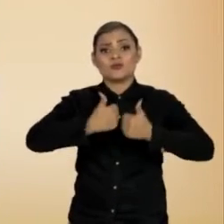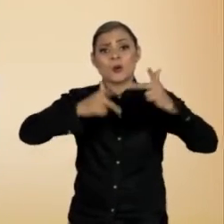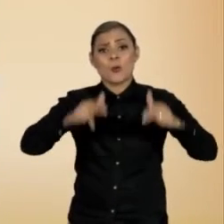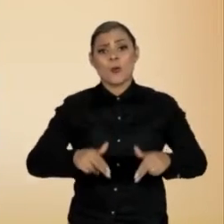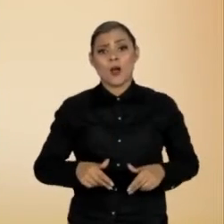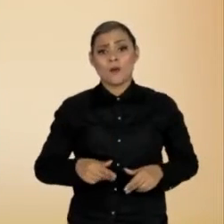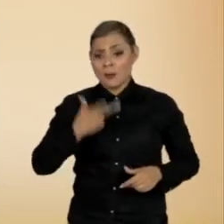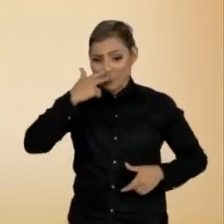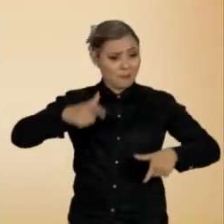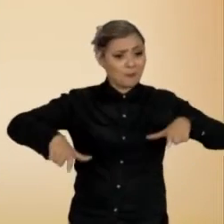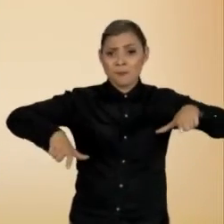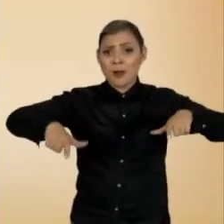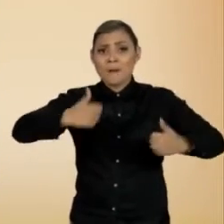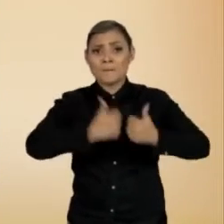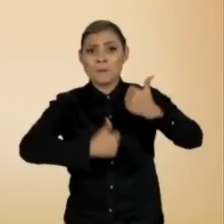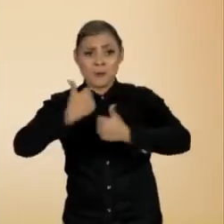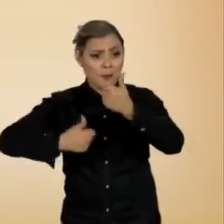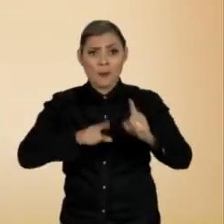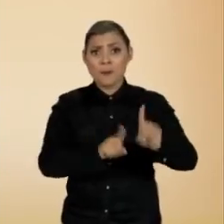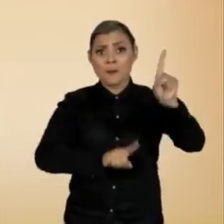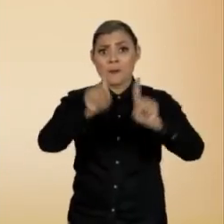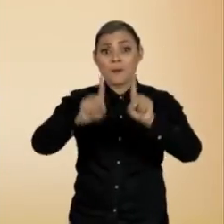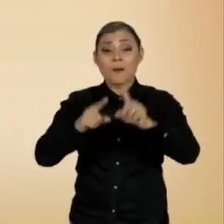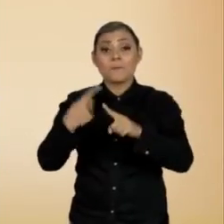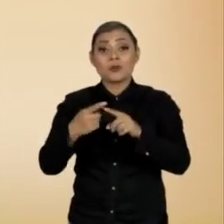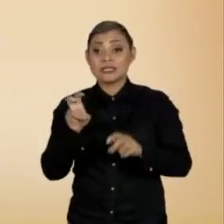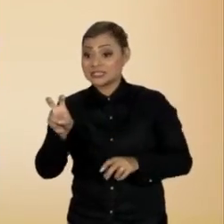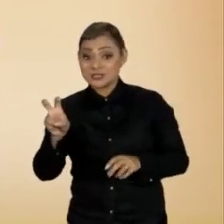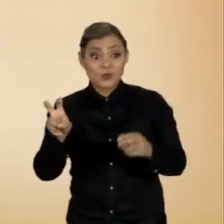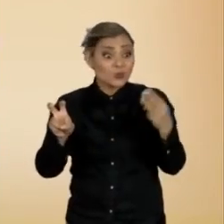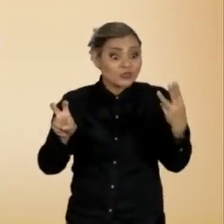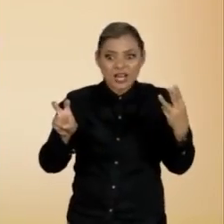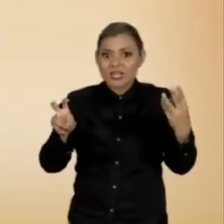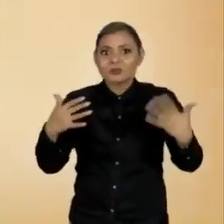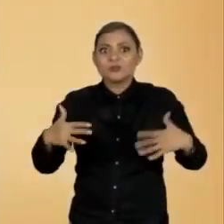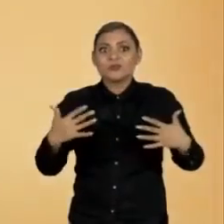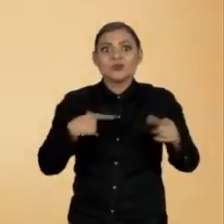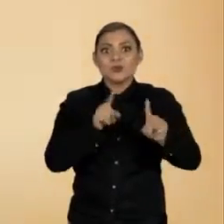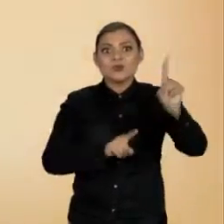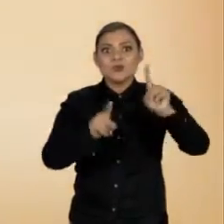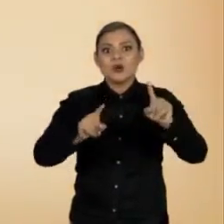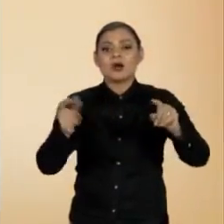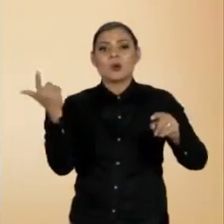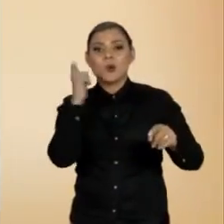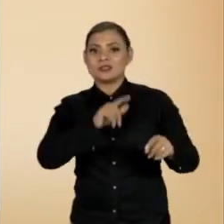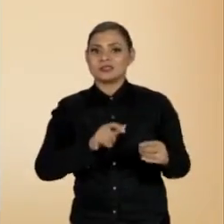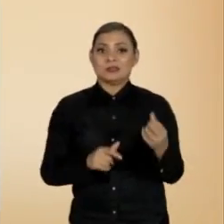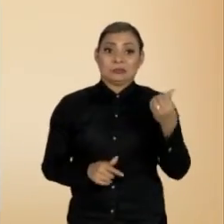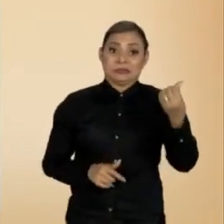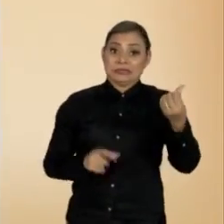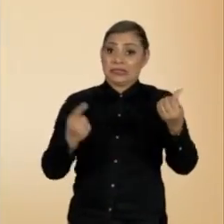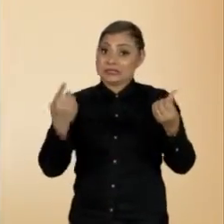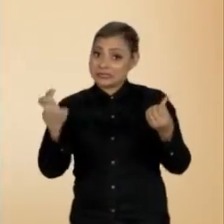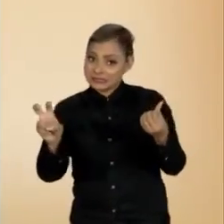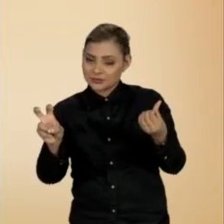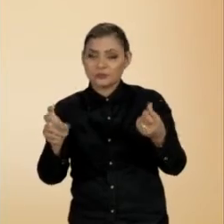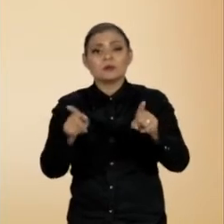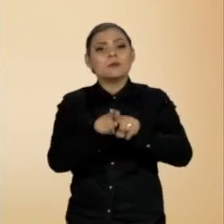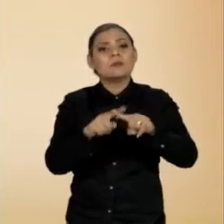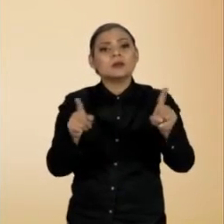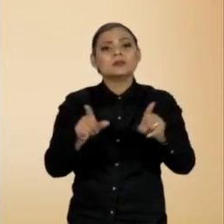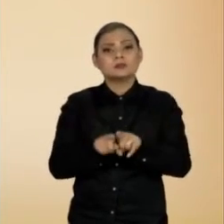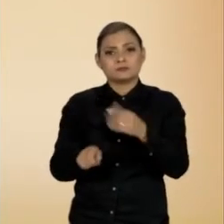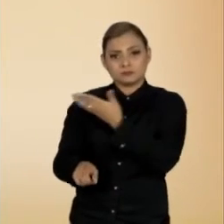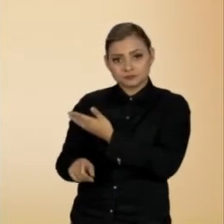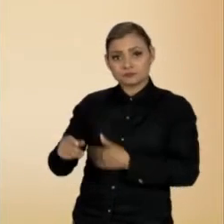com um auge às três da tarde, quando estavam cinco votos contra três a favor. E a manchete do Português Diário de Notícias é que